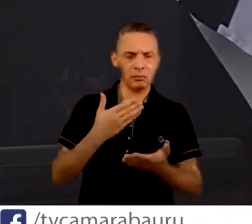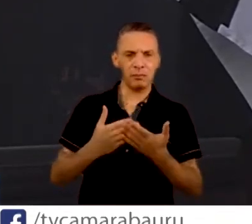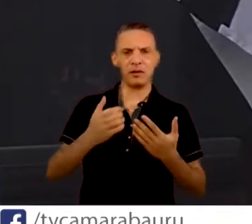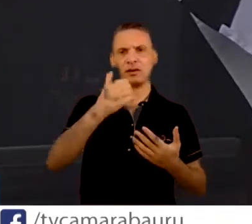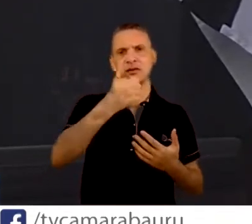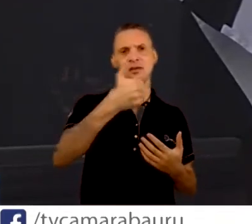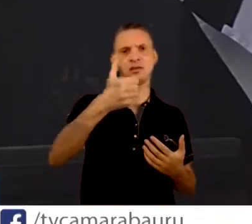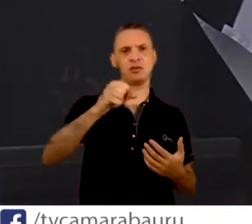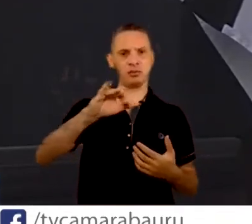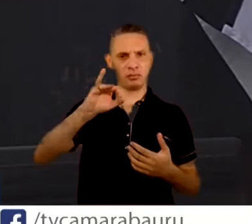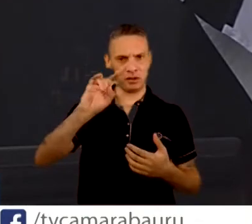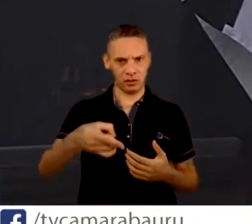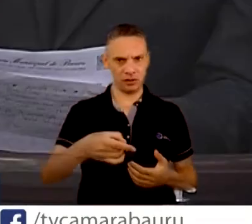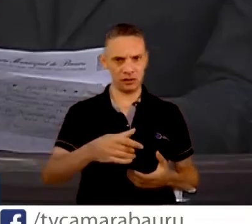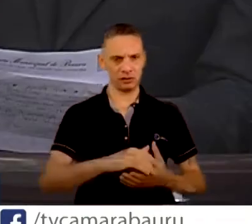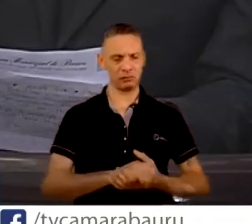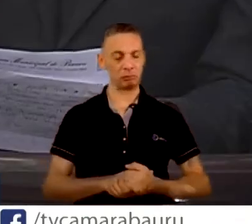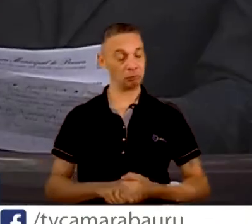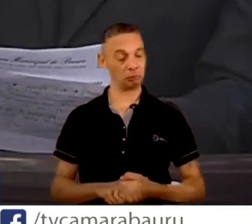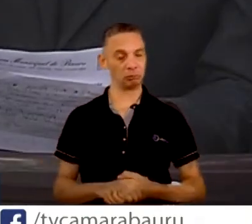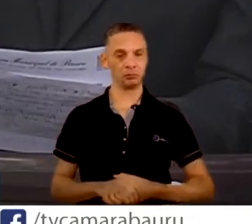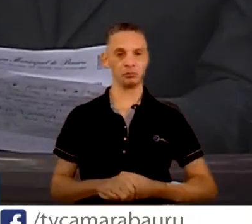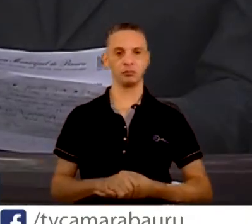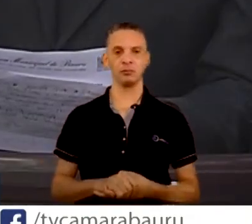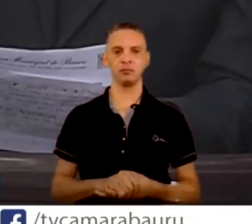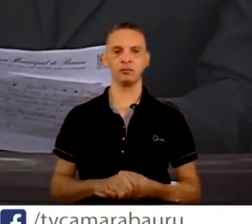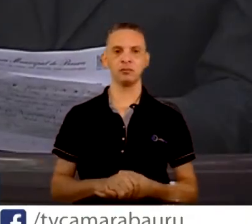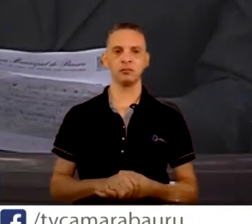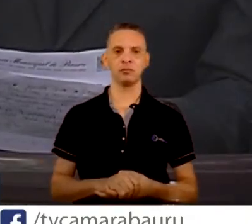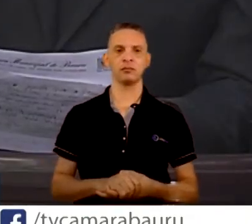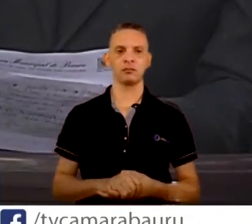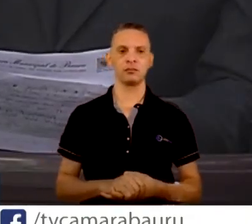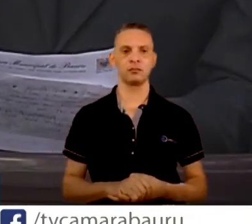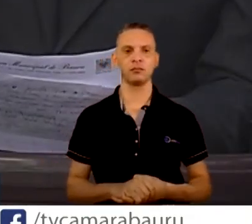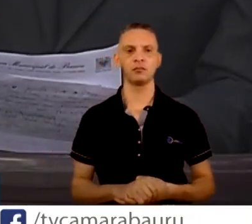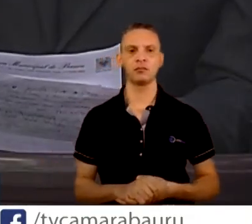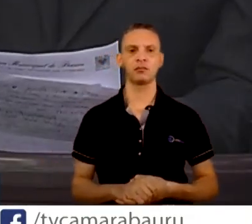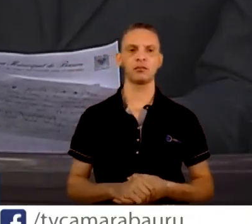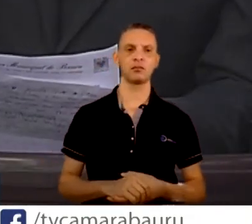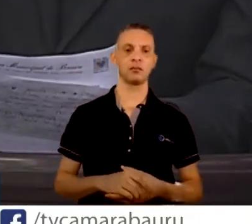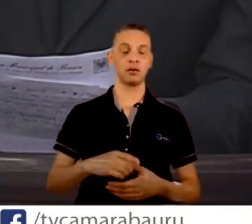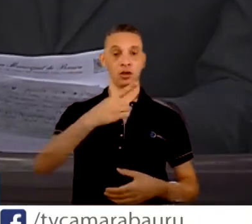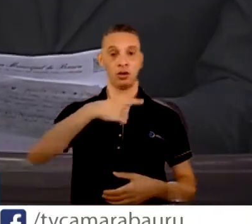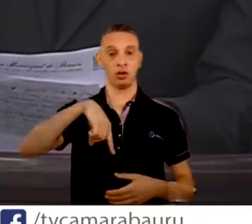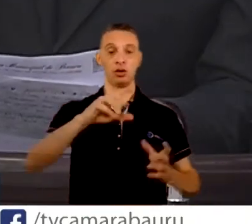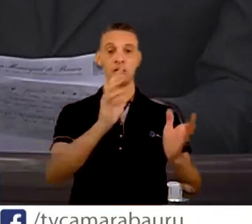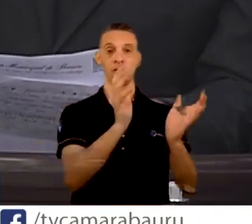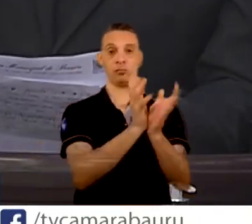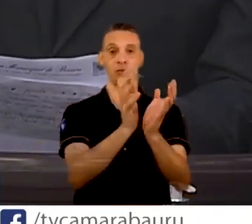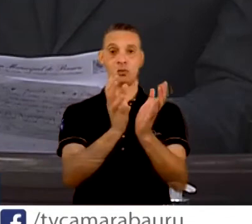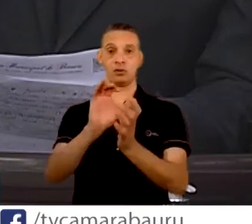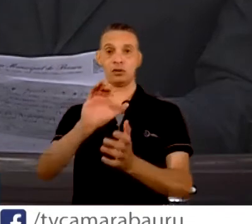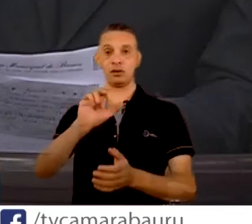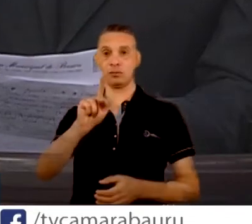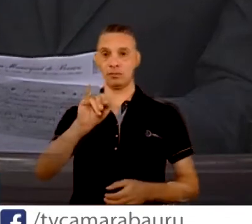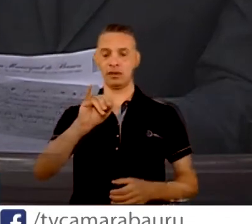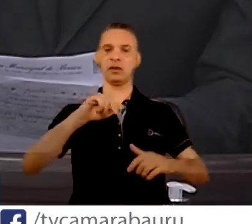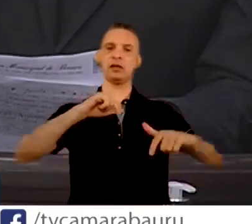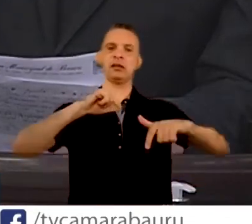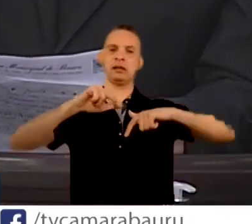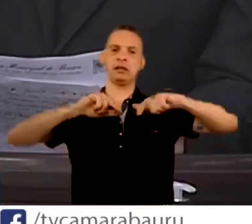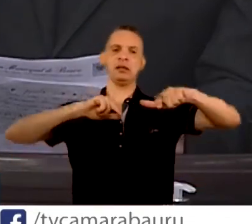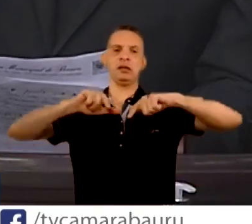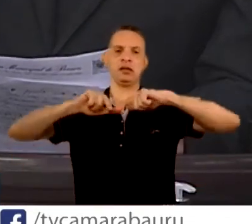vereador. Vereador, lógico, a nossa comissão especial de inquérito tem trabalhado com muita seriedade